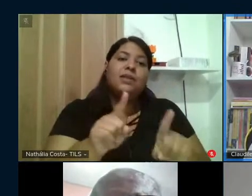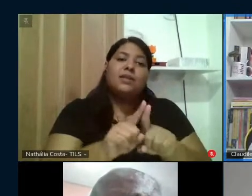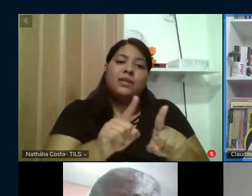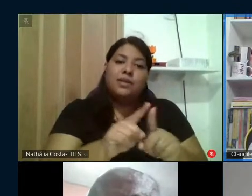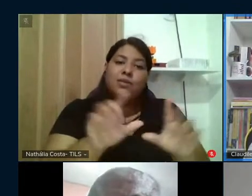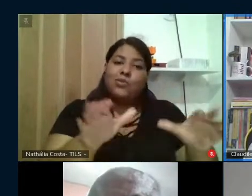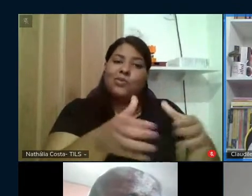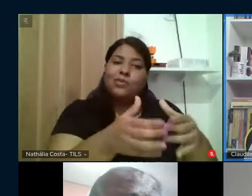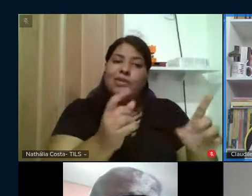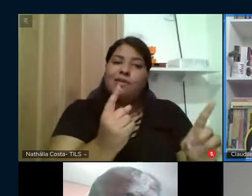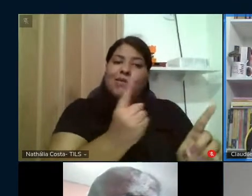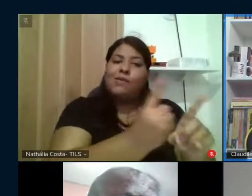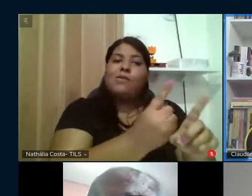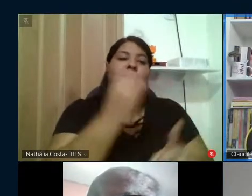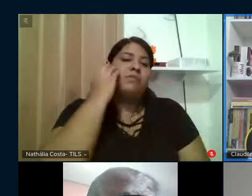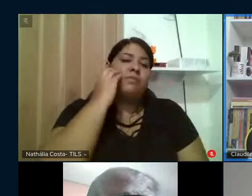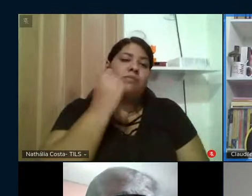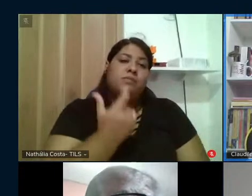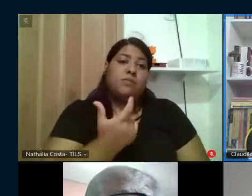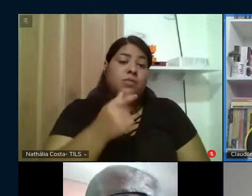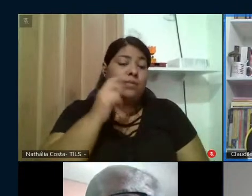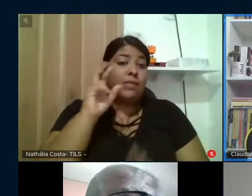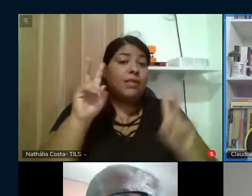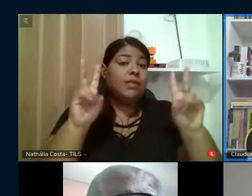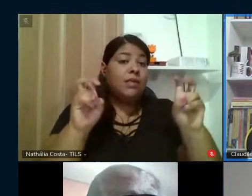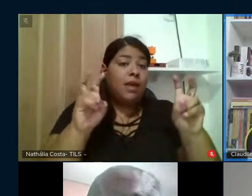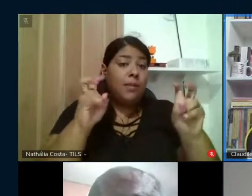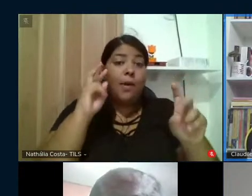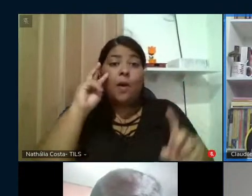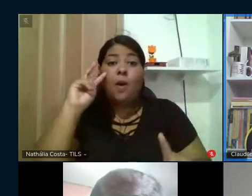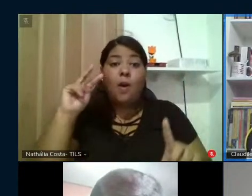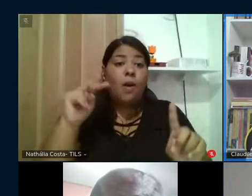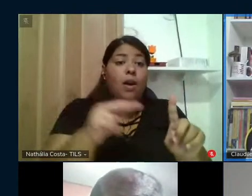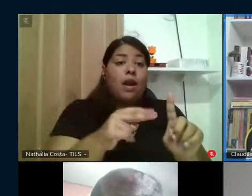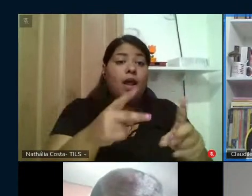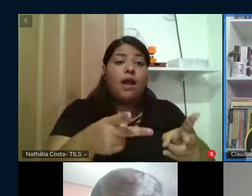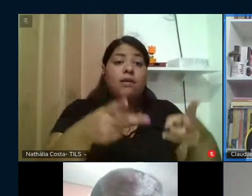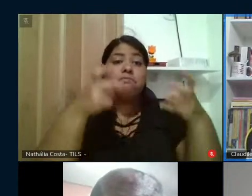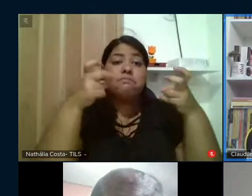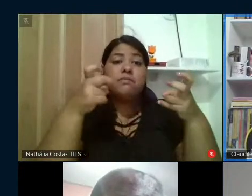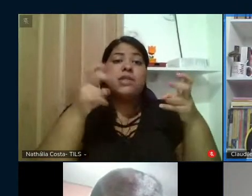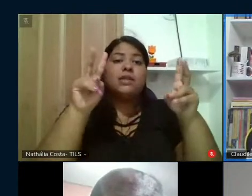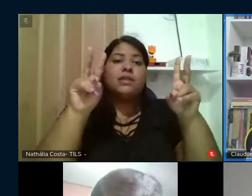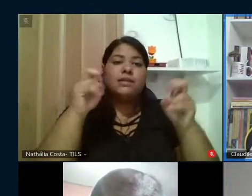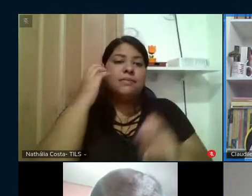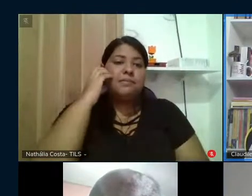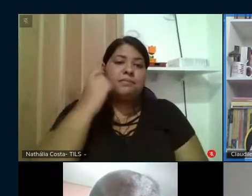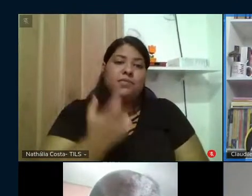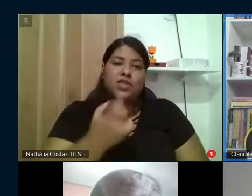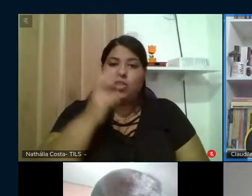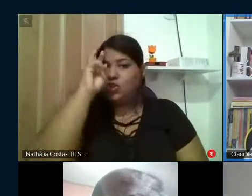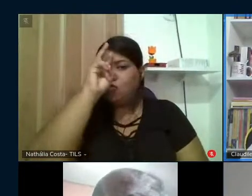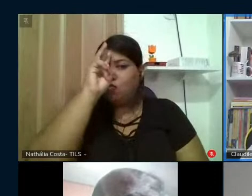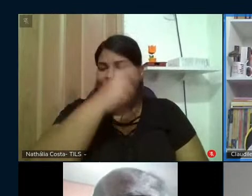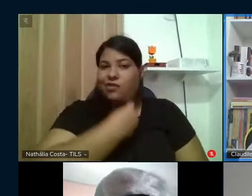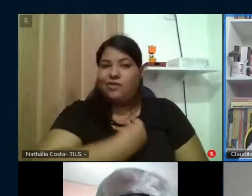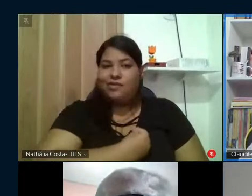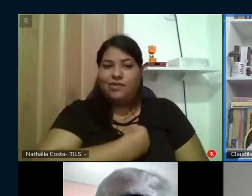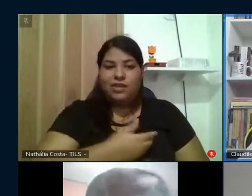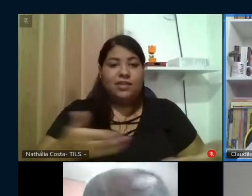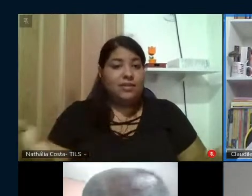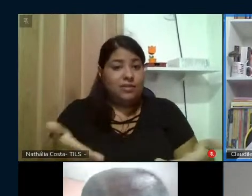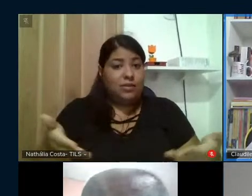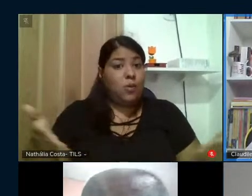Freire, que tem como tema Olhares sobre Paulo Freire, Vida, História e Atualidade. Nesse terceiro dia de